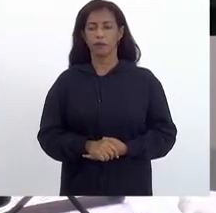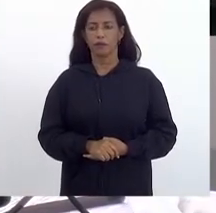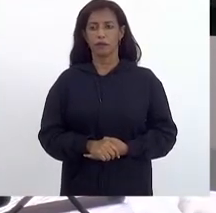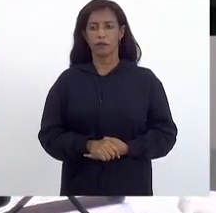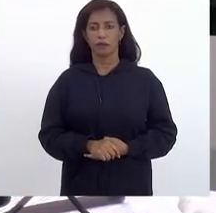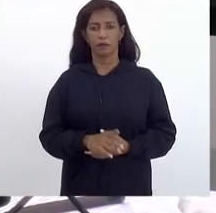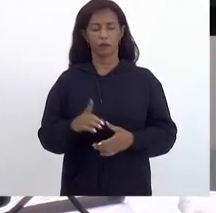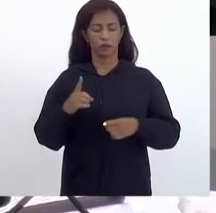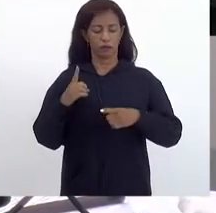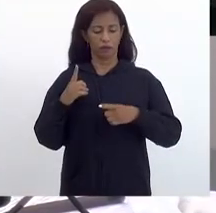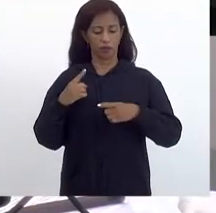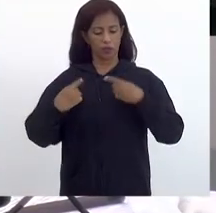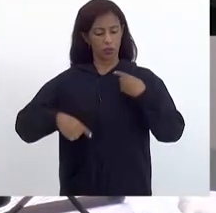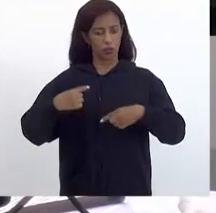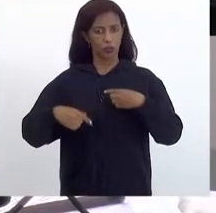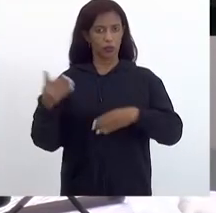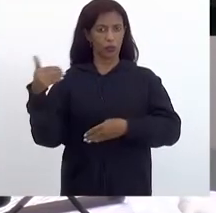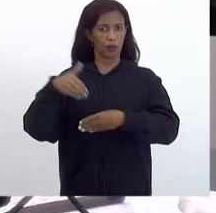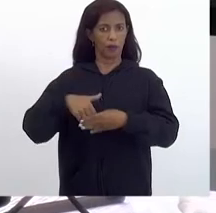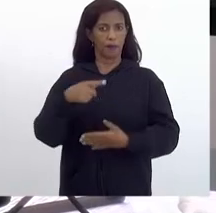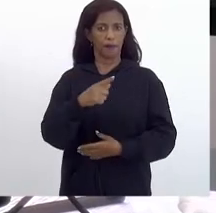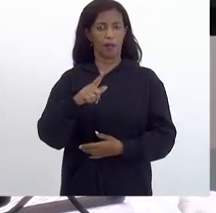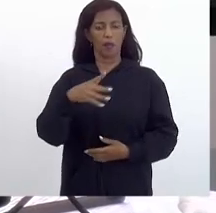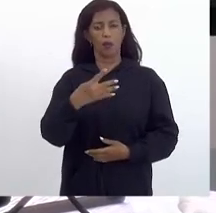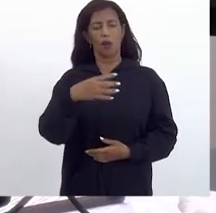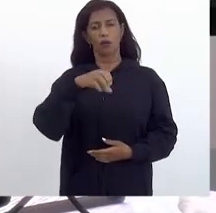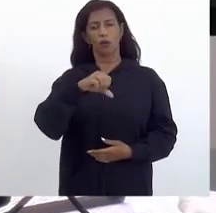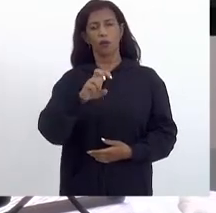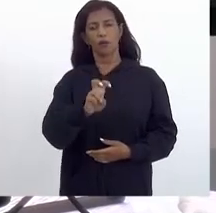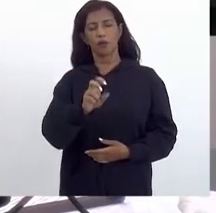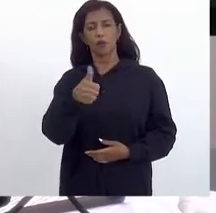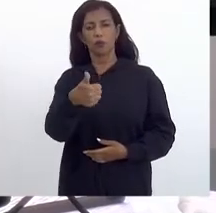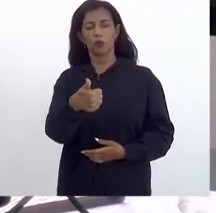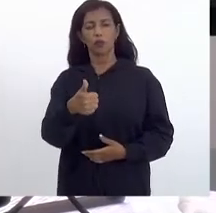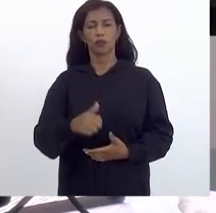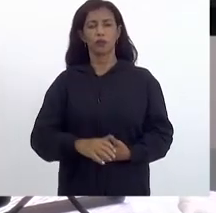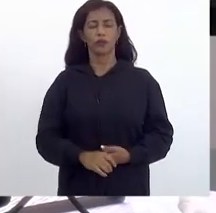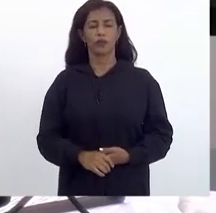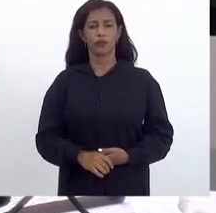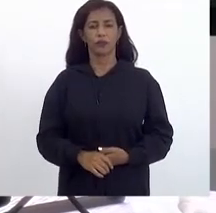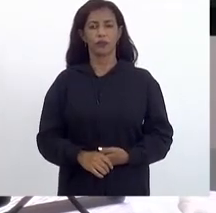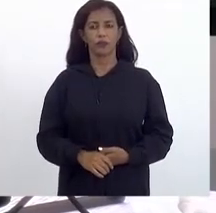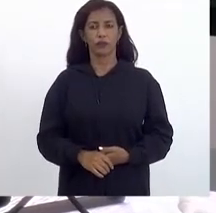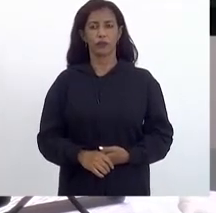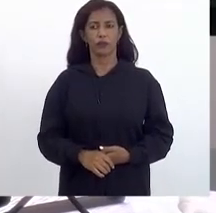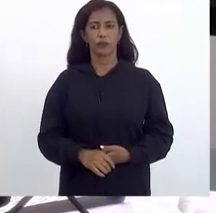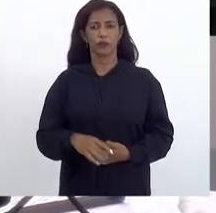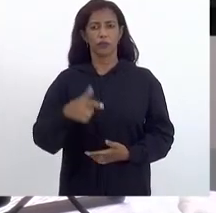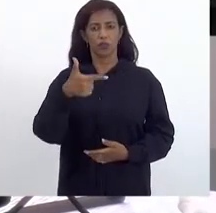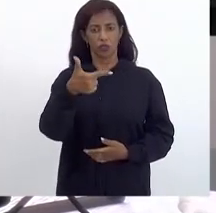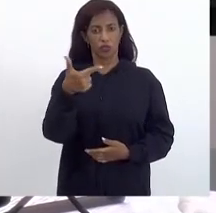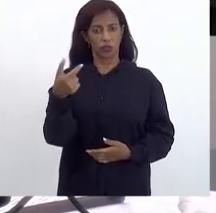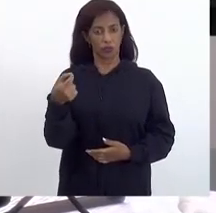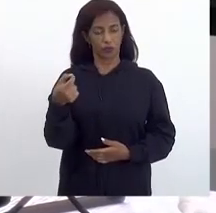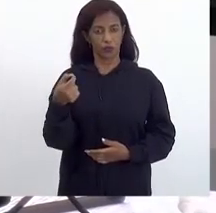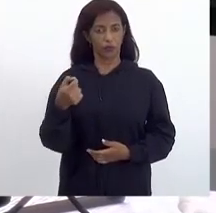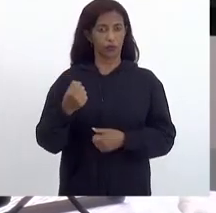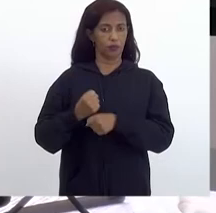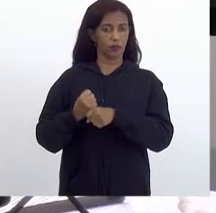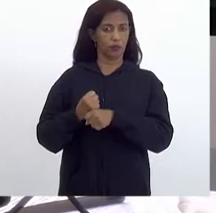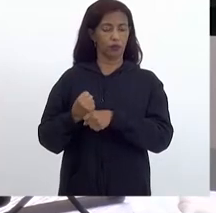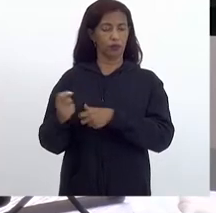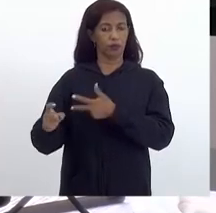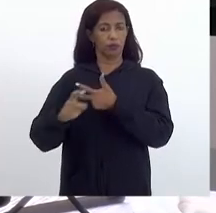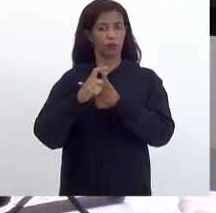Em discussão e votação, o projeto de lei 4951, de 2020, do